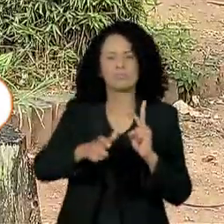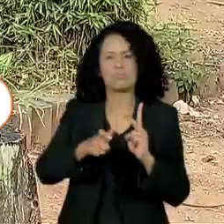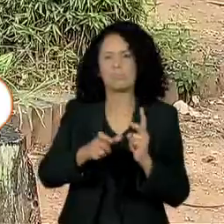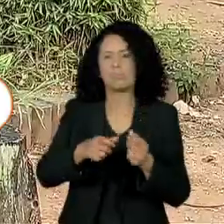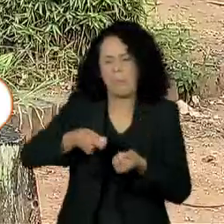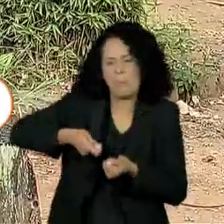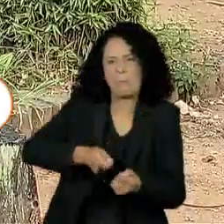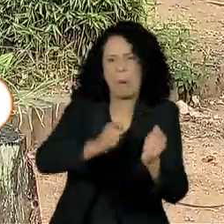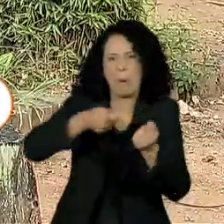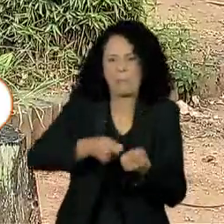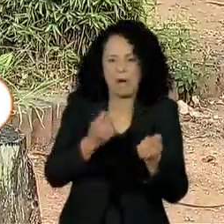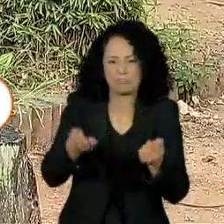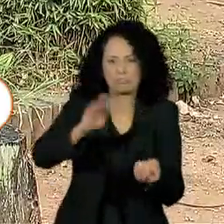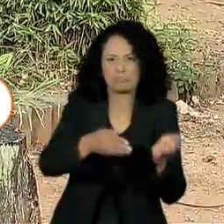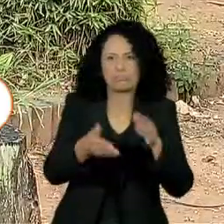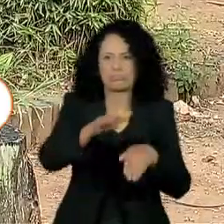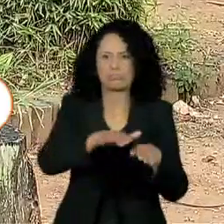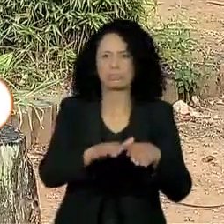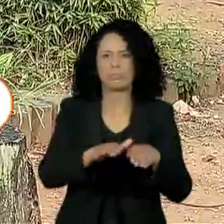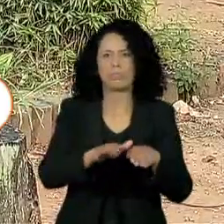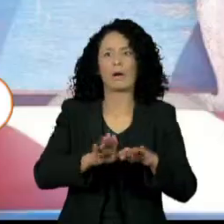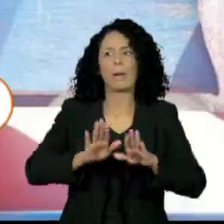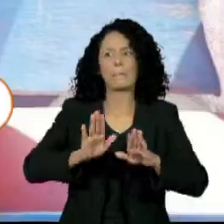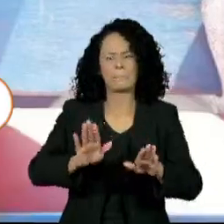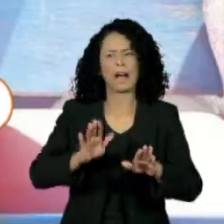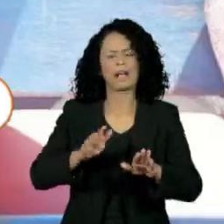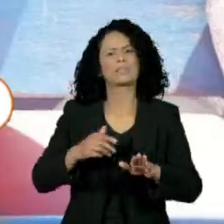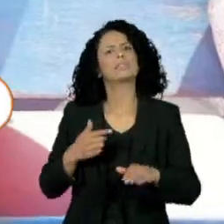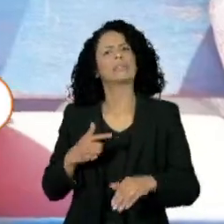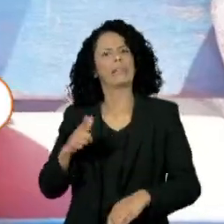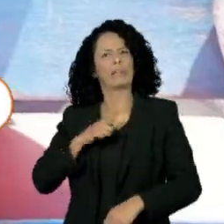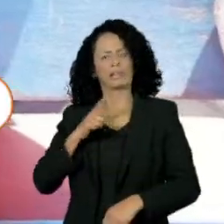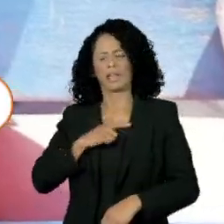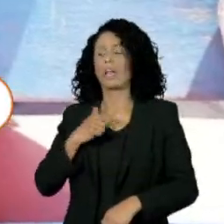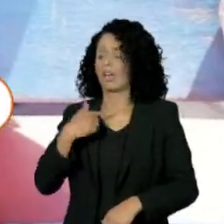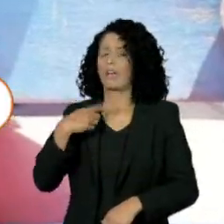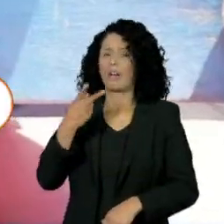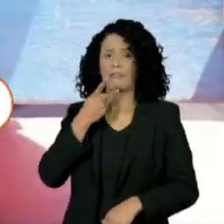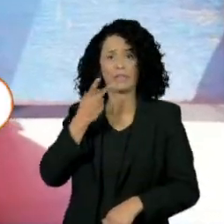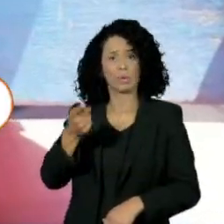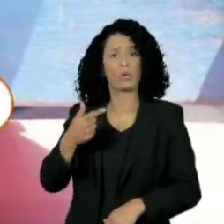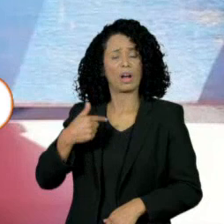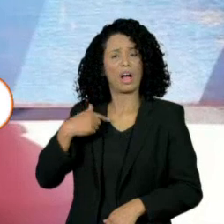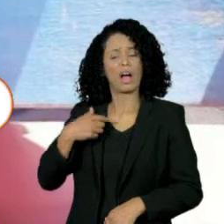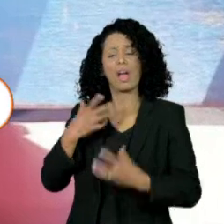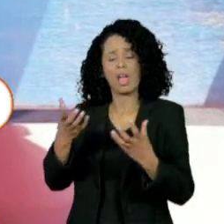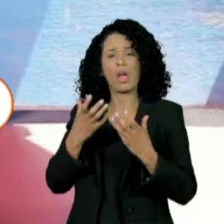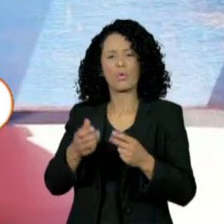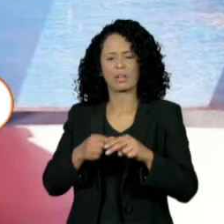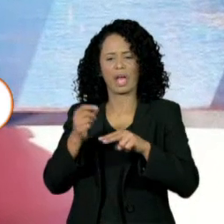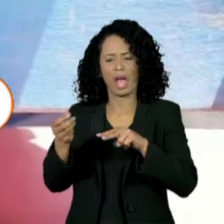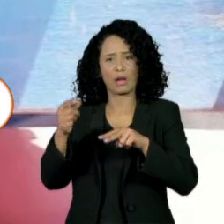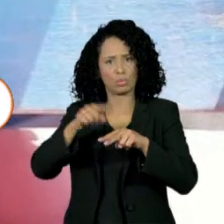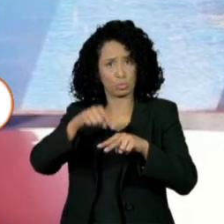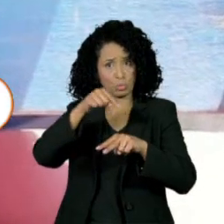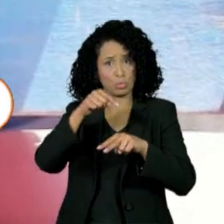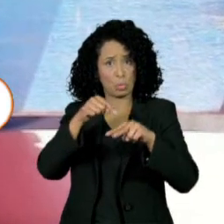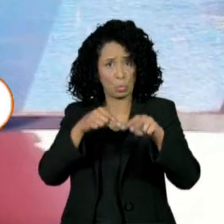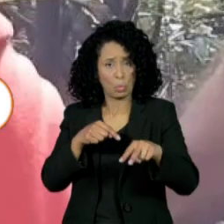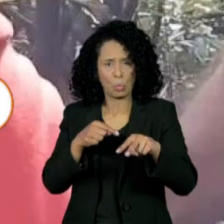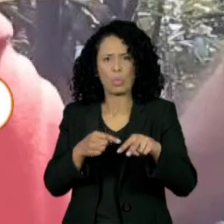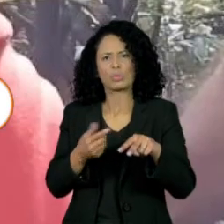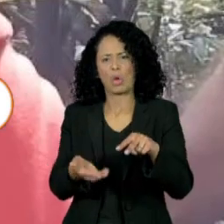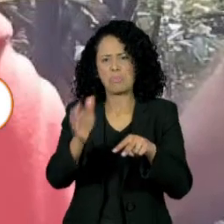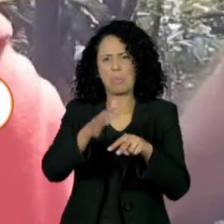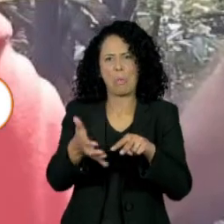assassinato. Ele admitiu que ajudou a esquartejar e a colocar fogo nos corpos de Bruno e Dom, mas que, na realidade, os